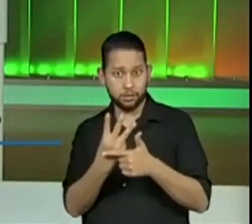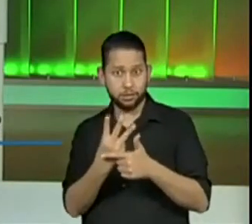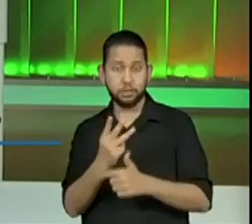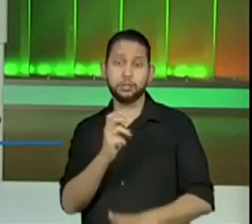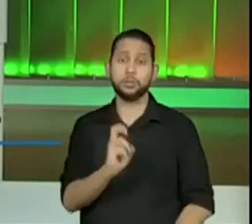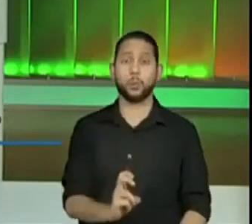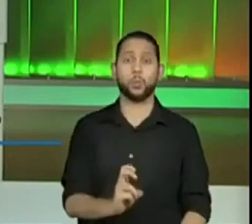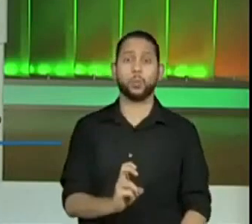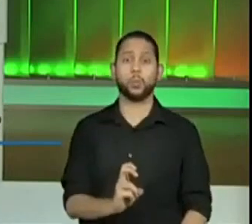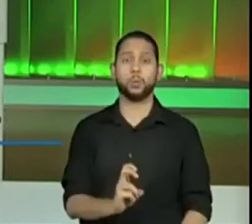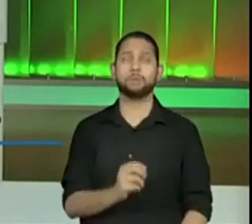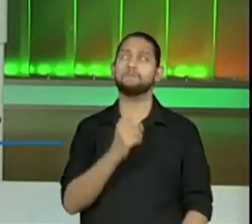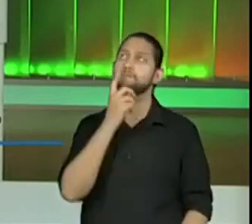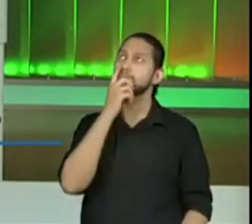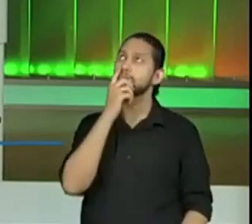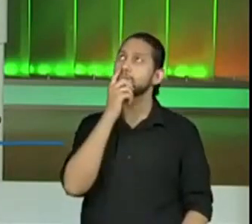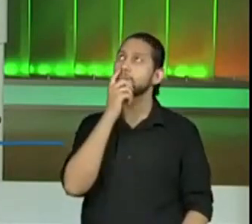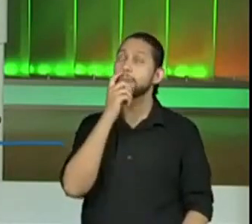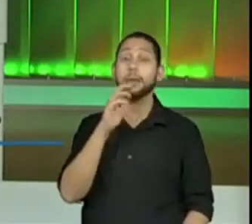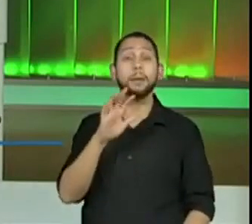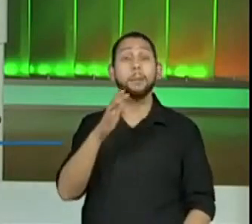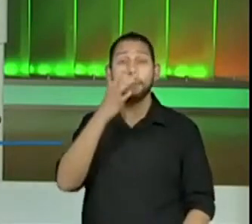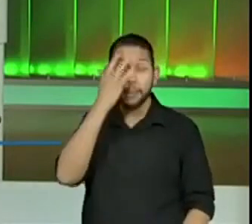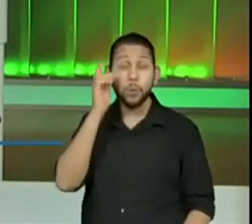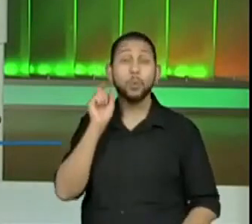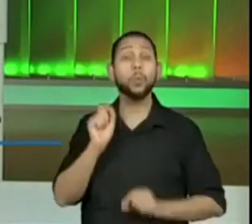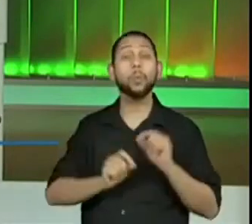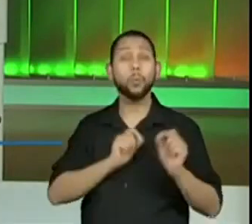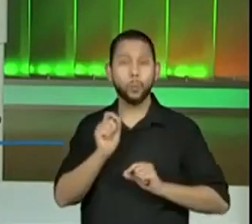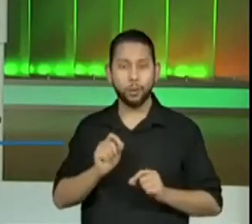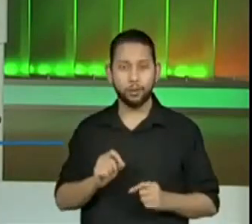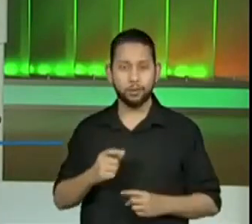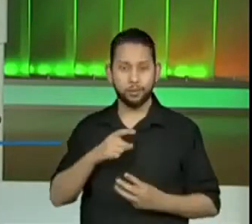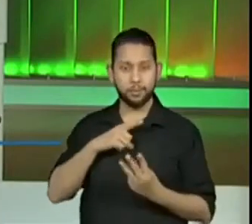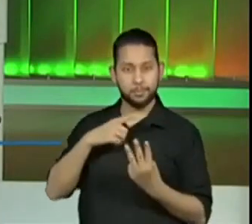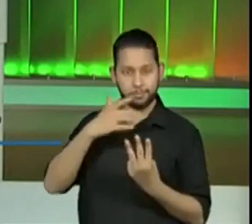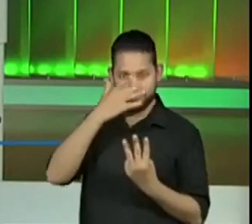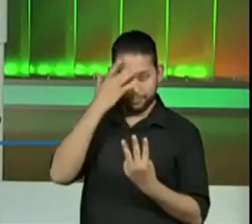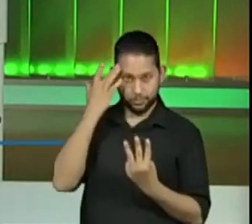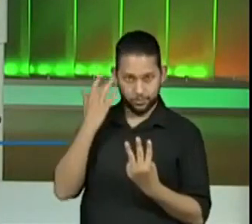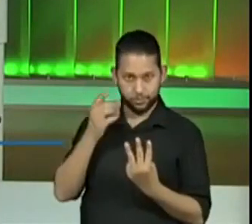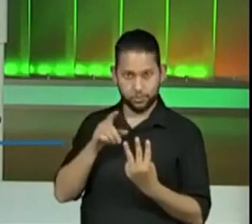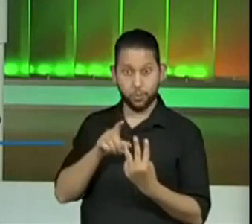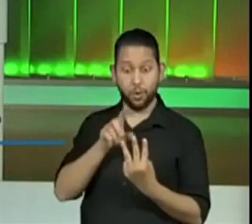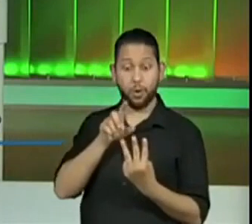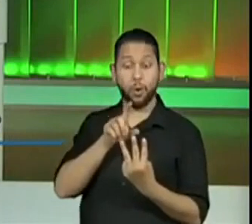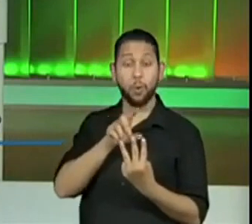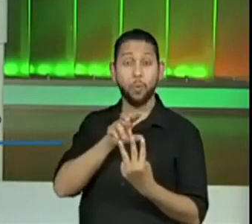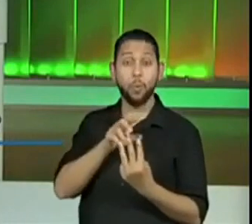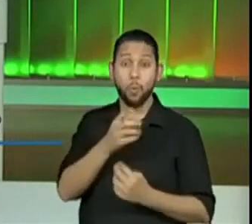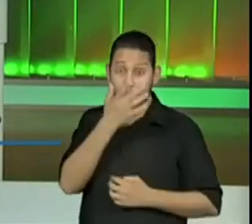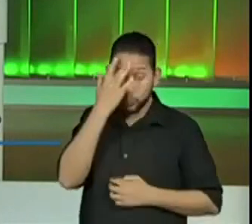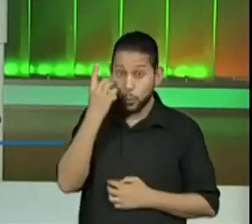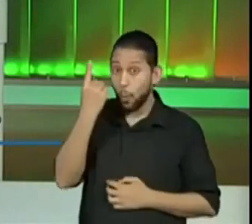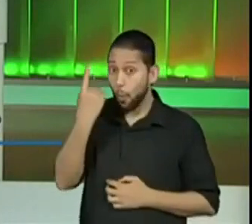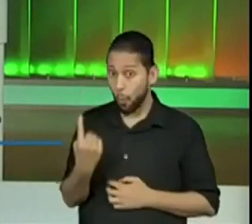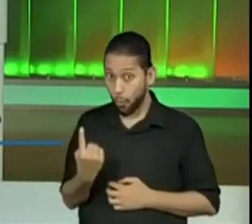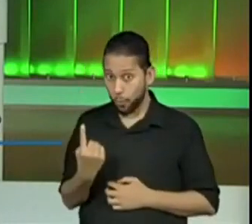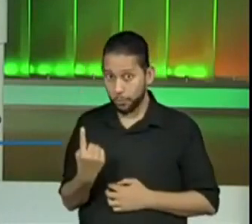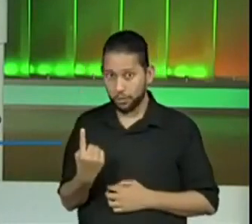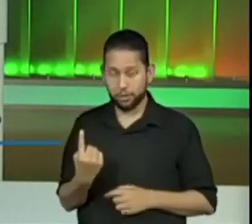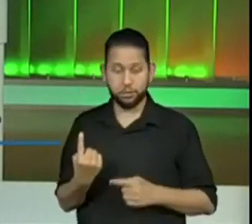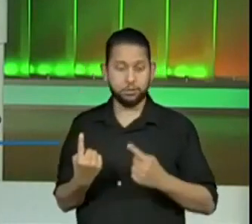Só que uma pessoa pega duas dessas partes e a outra pega só uma parte dessas.